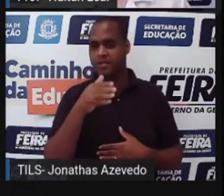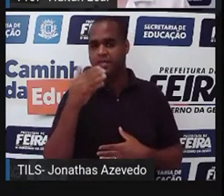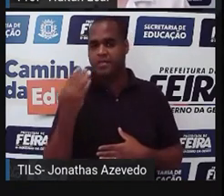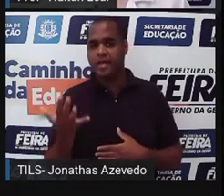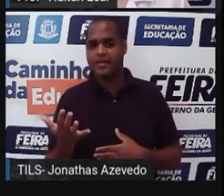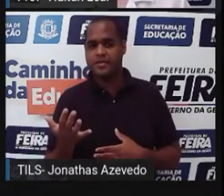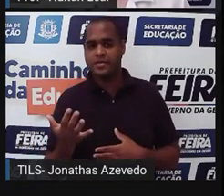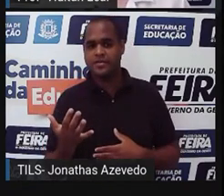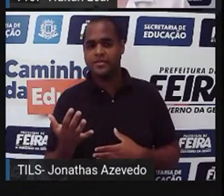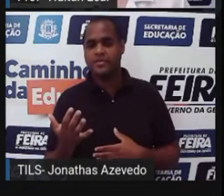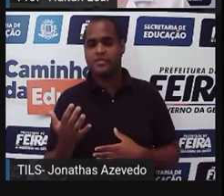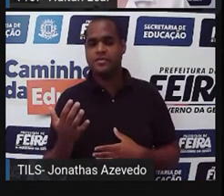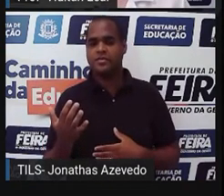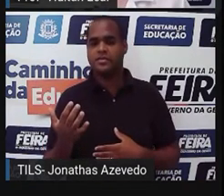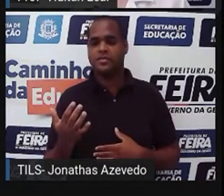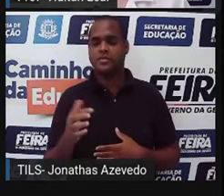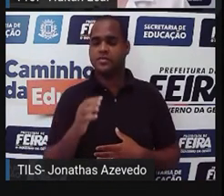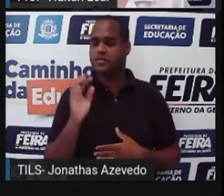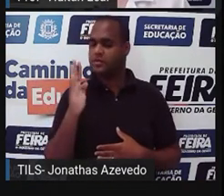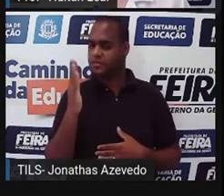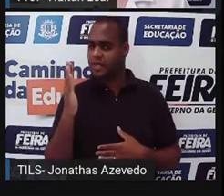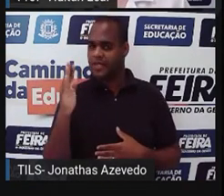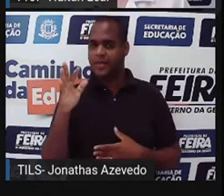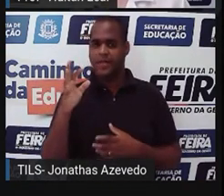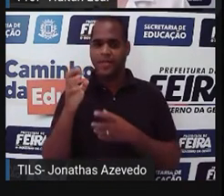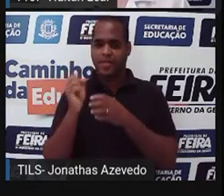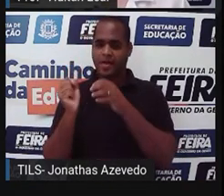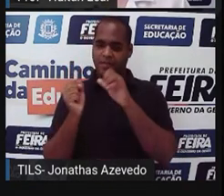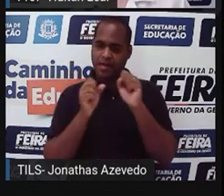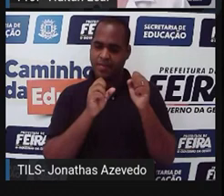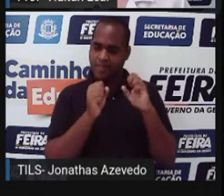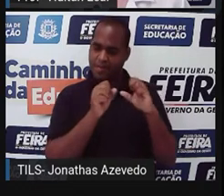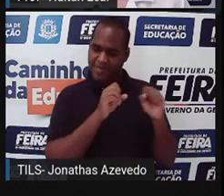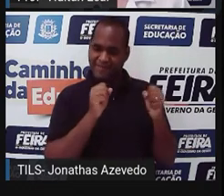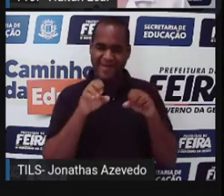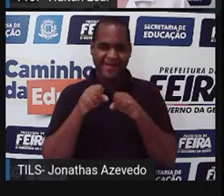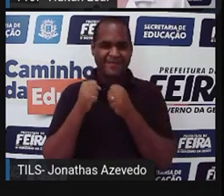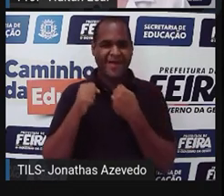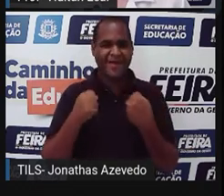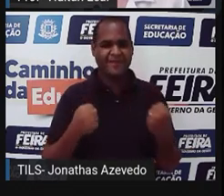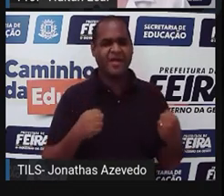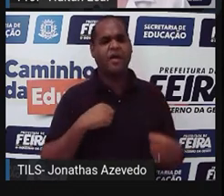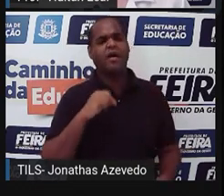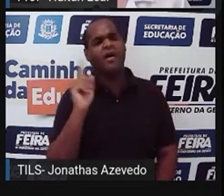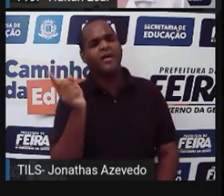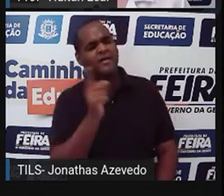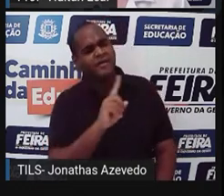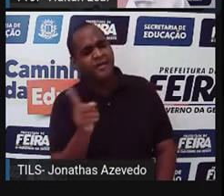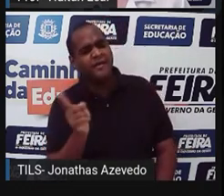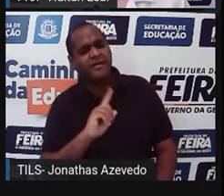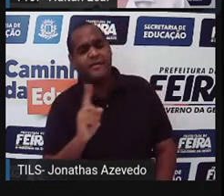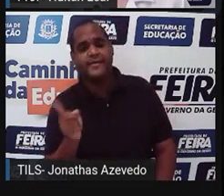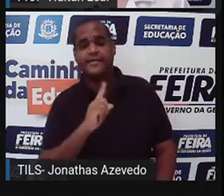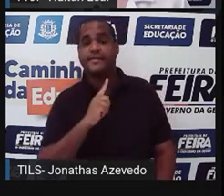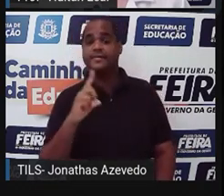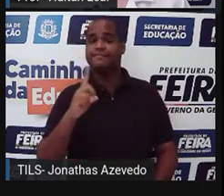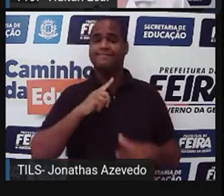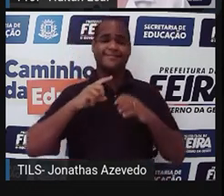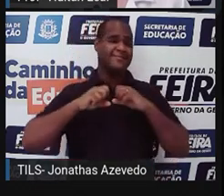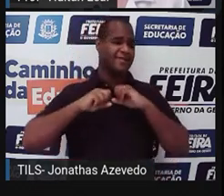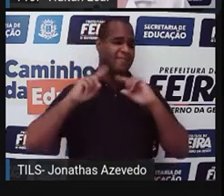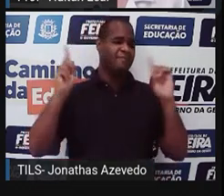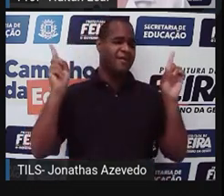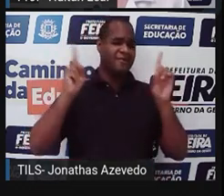Crás, crás, o espelho se despedaçou em mil capos. Não! Urrou o Hugo, consternado.